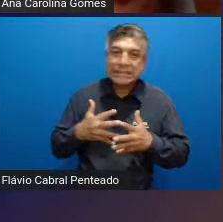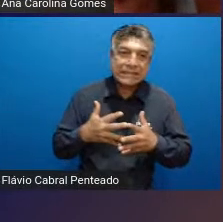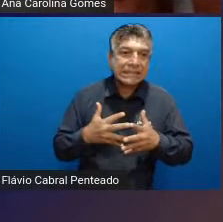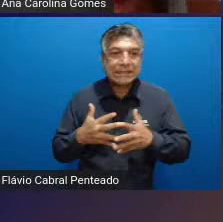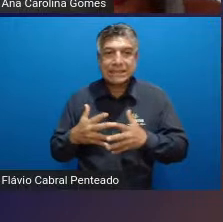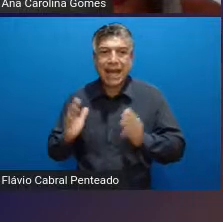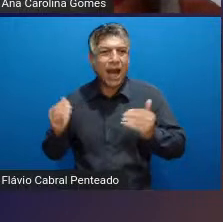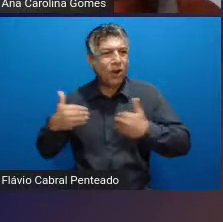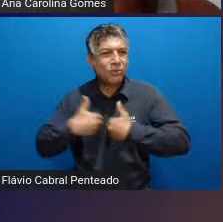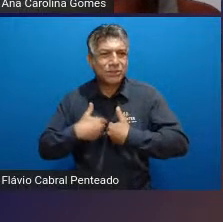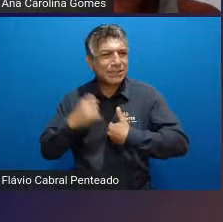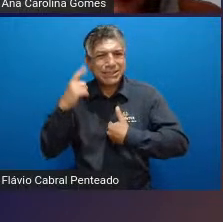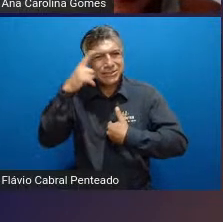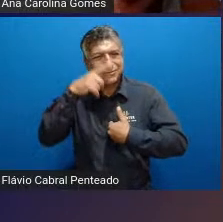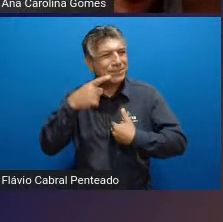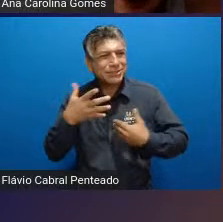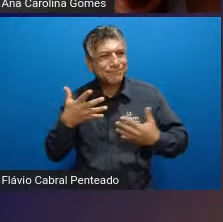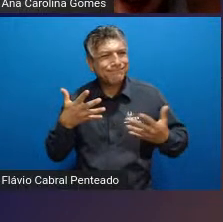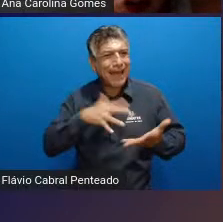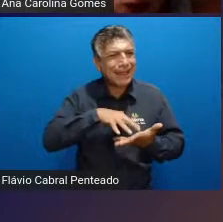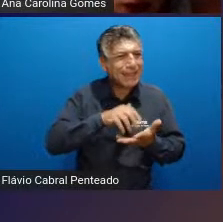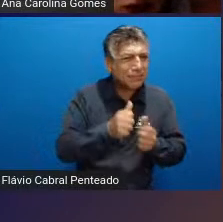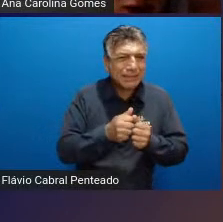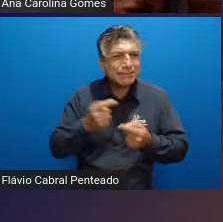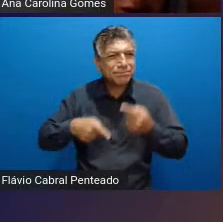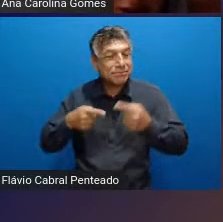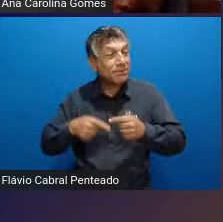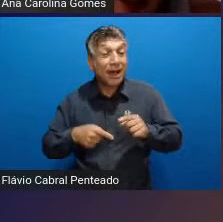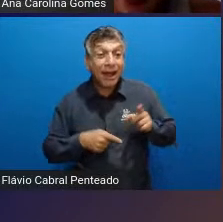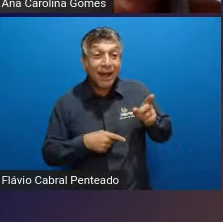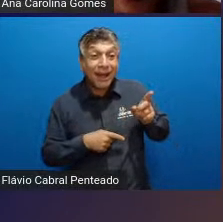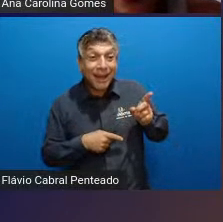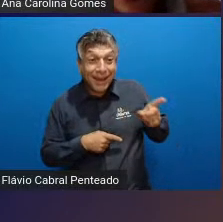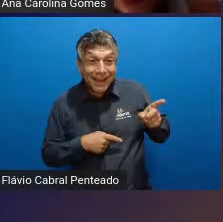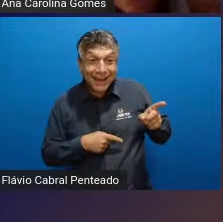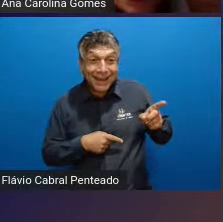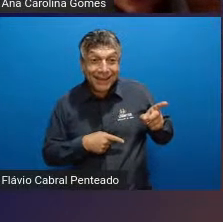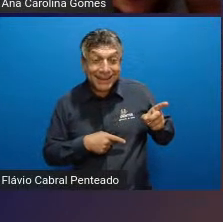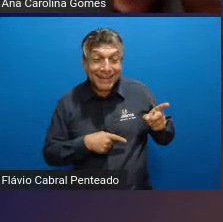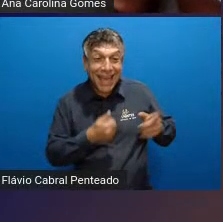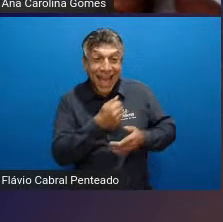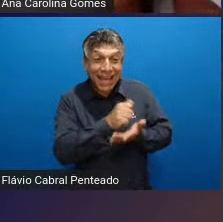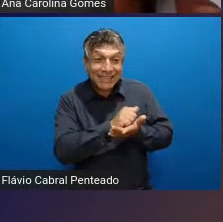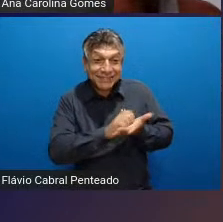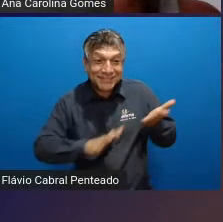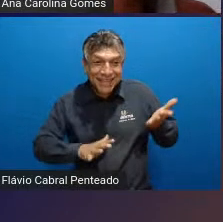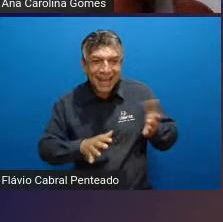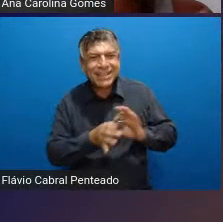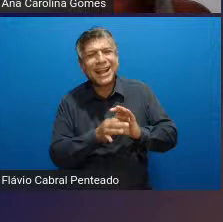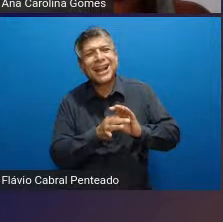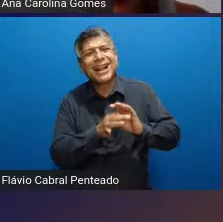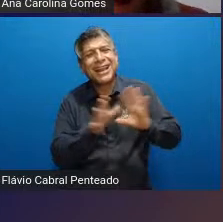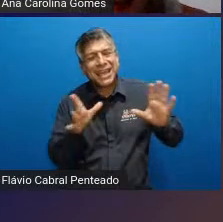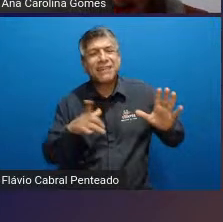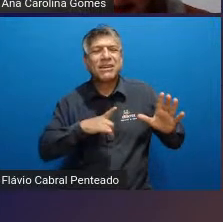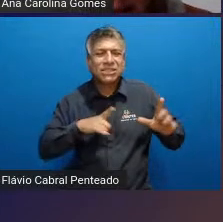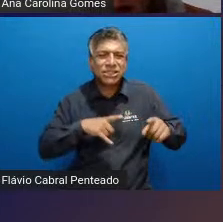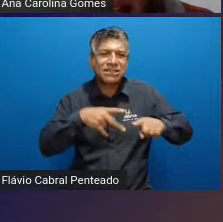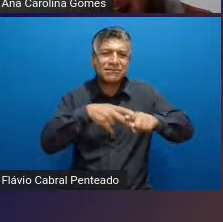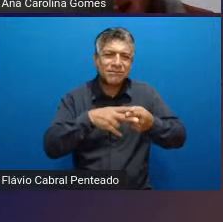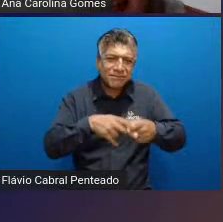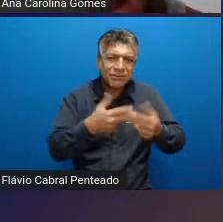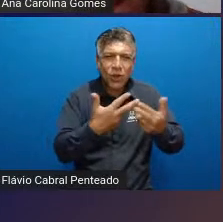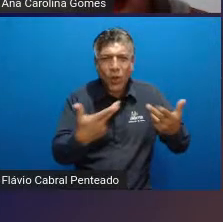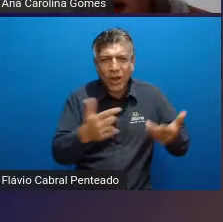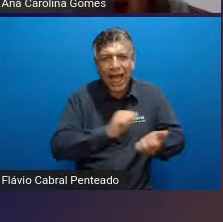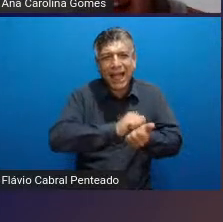aquilo é muito difícil então como ali eles tinham liberdade para eles fazerem o que eles quiseram eles tinham as ferramentas adaptativas